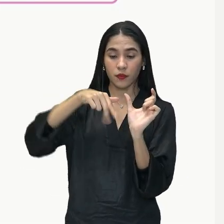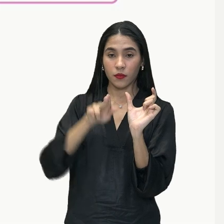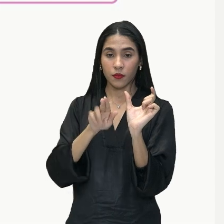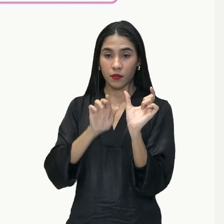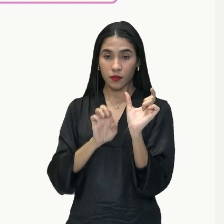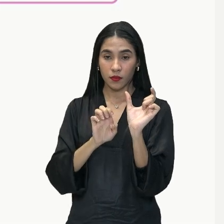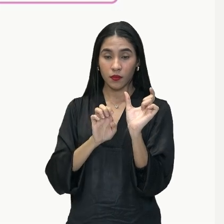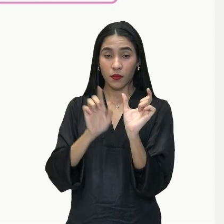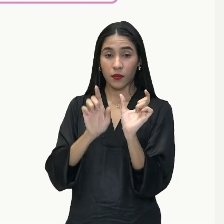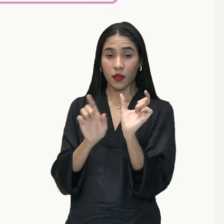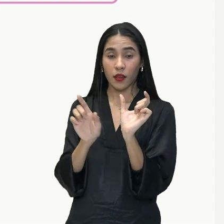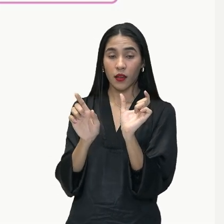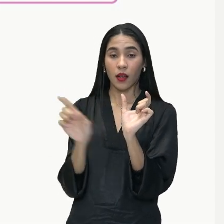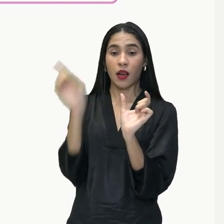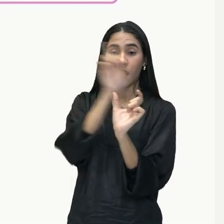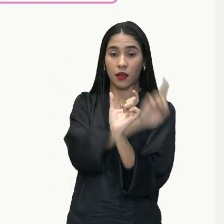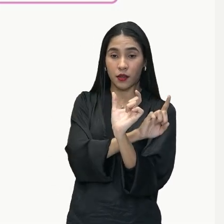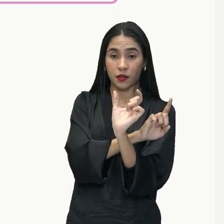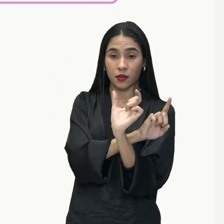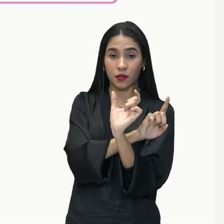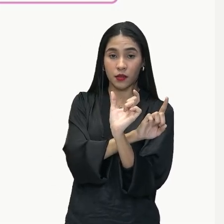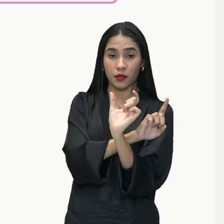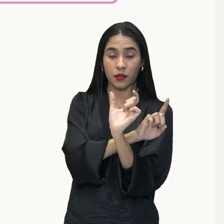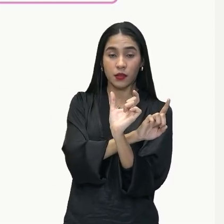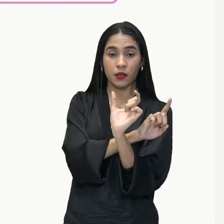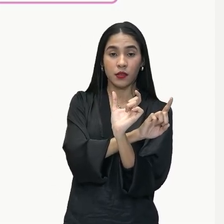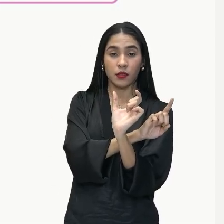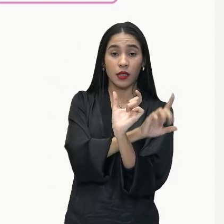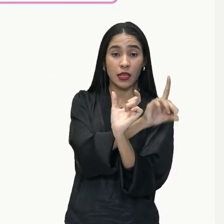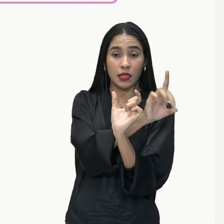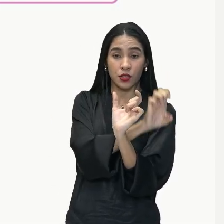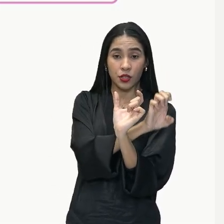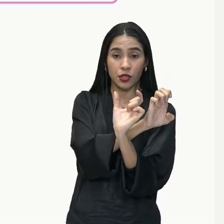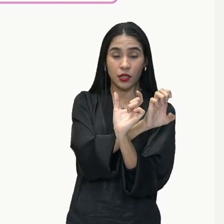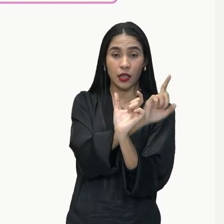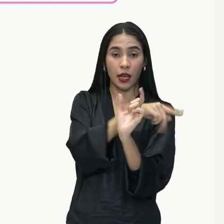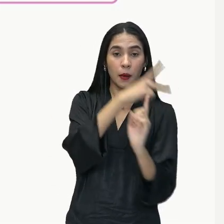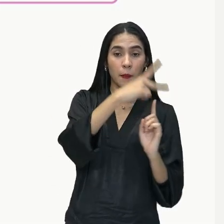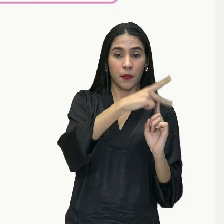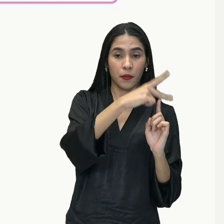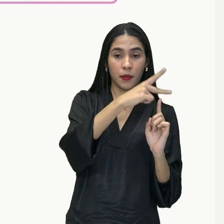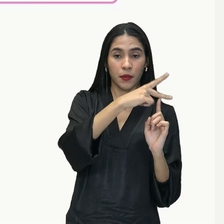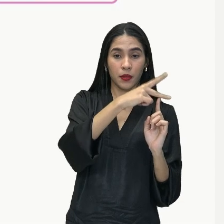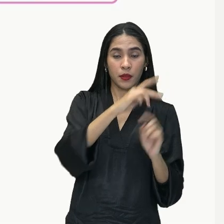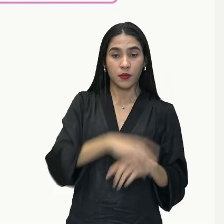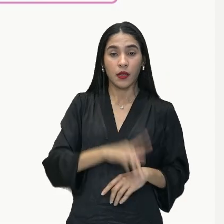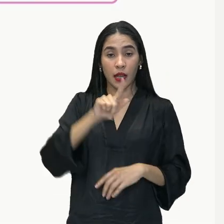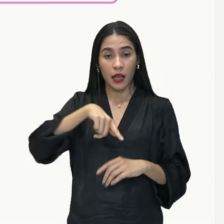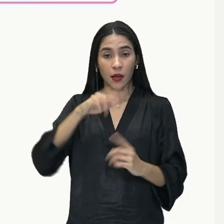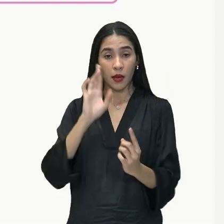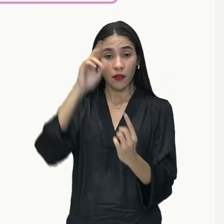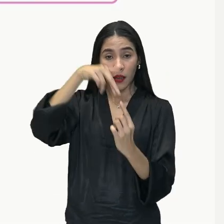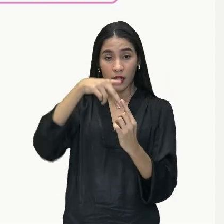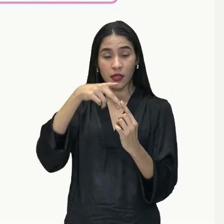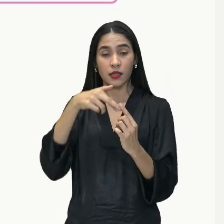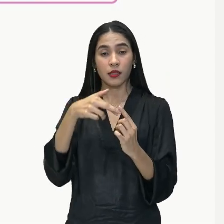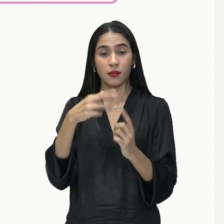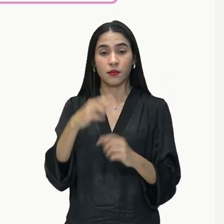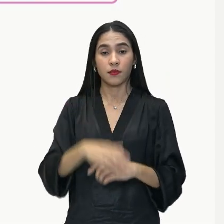E antes da conjunção, a preposição de, ok? Essa é uma marca desse tipo de oração.